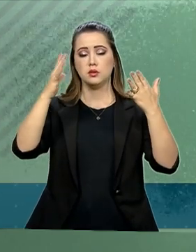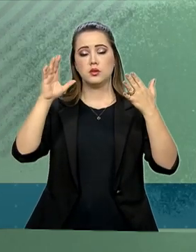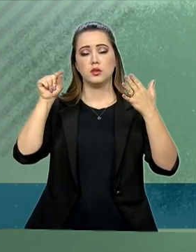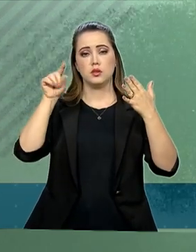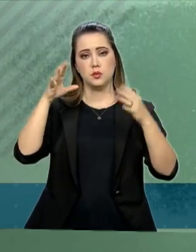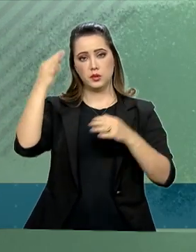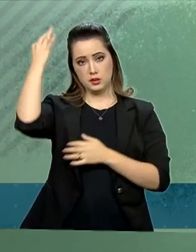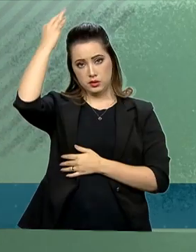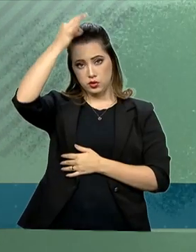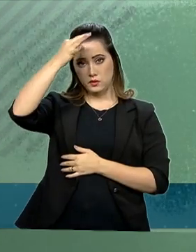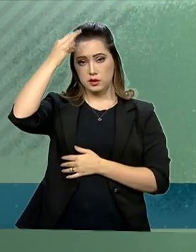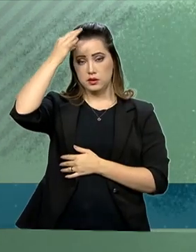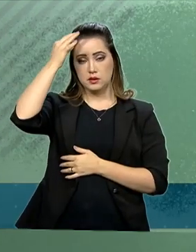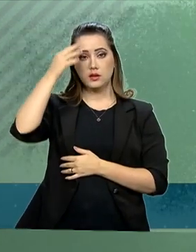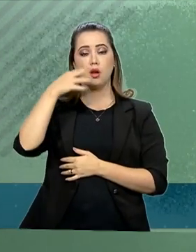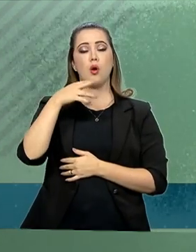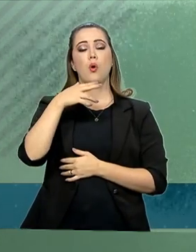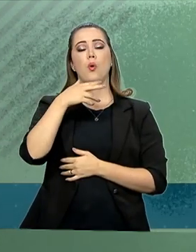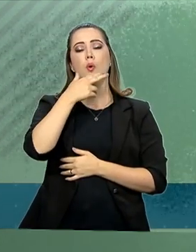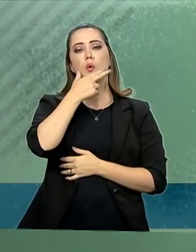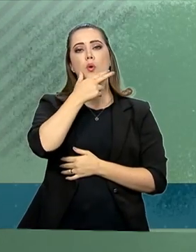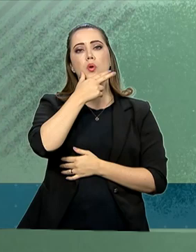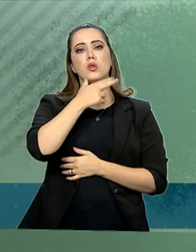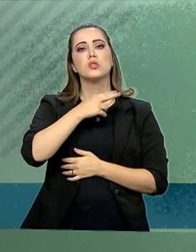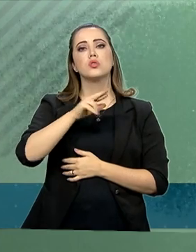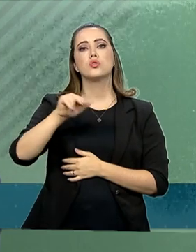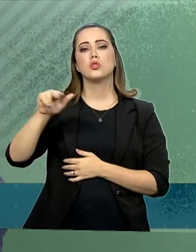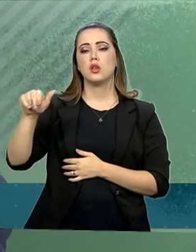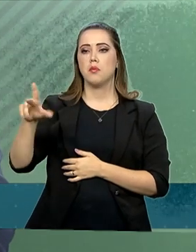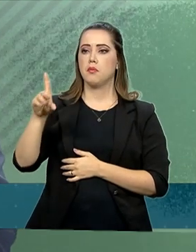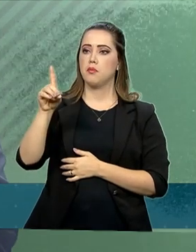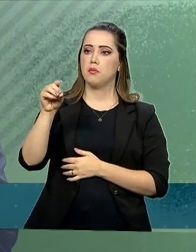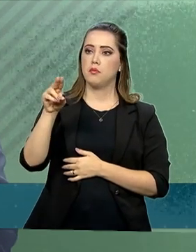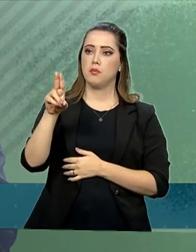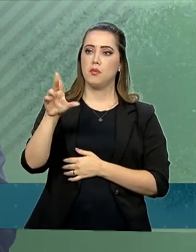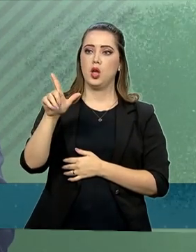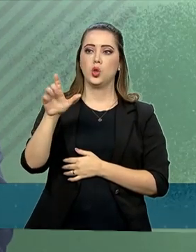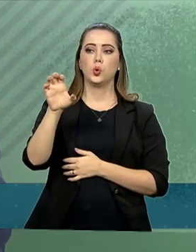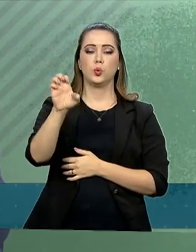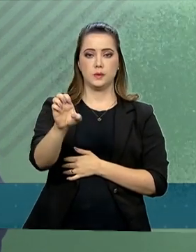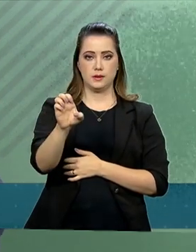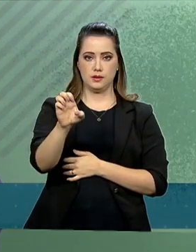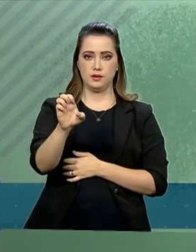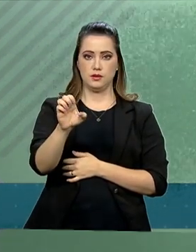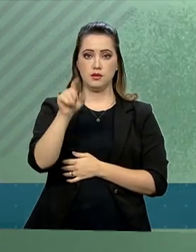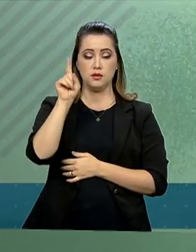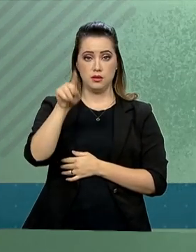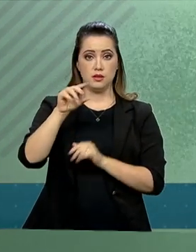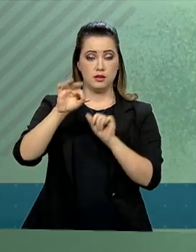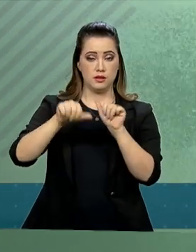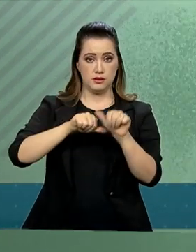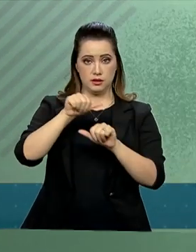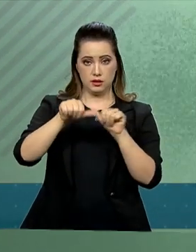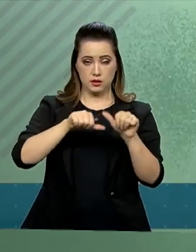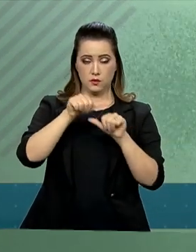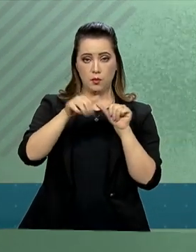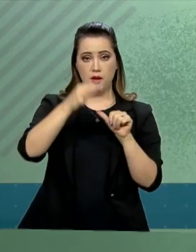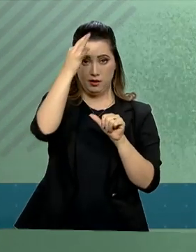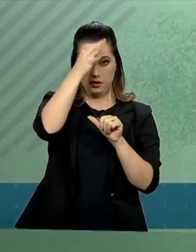Irmã Dulce, que se tornará Santa Dulce dos Pobres. As 10h,